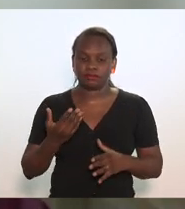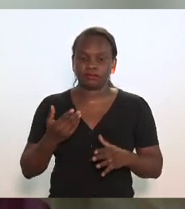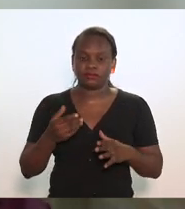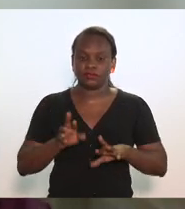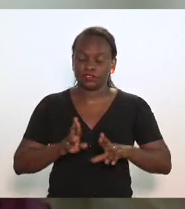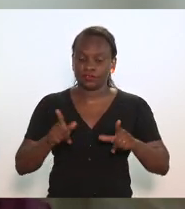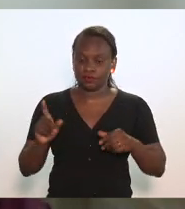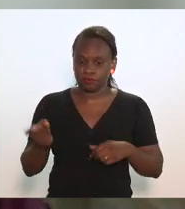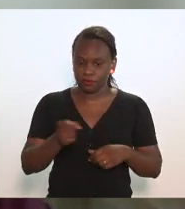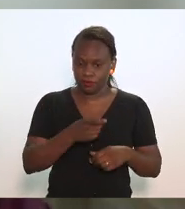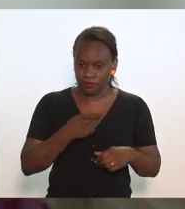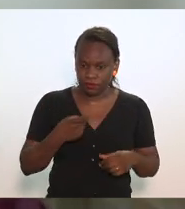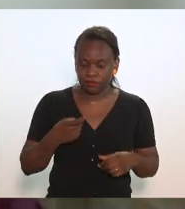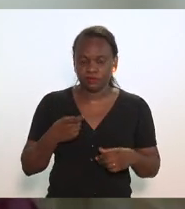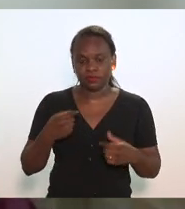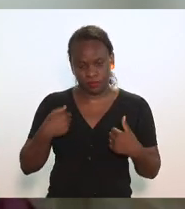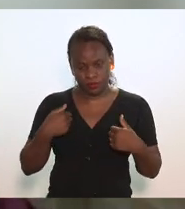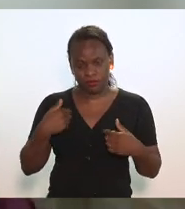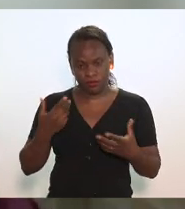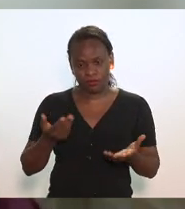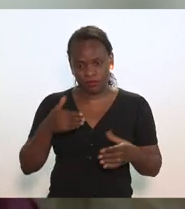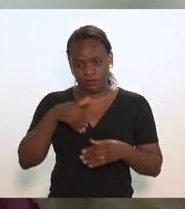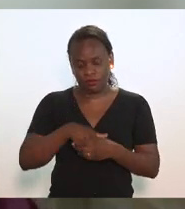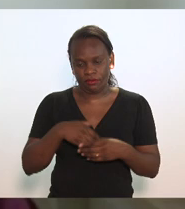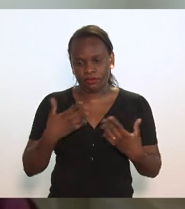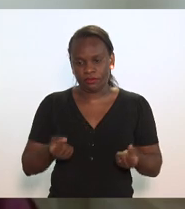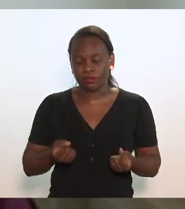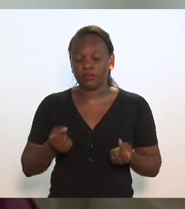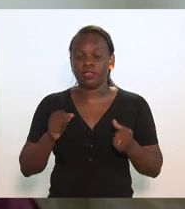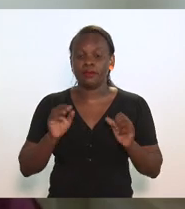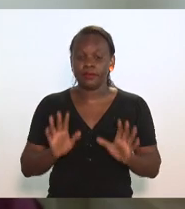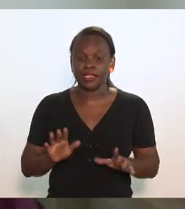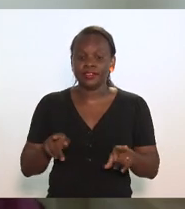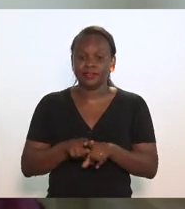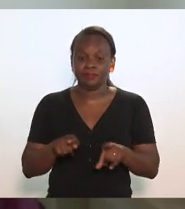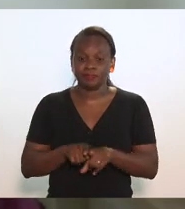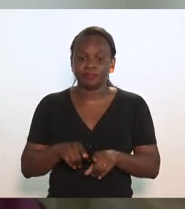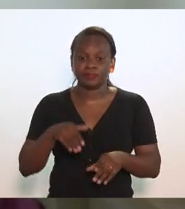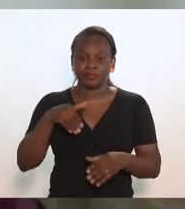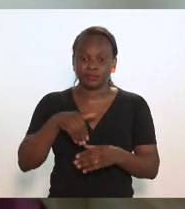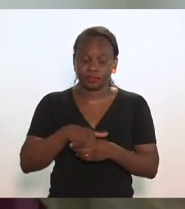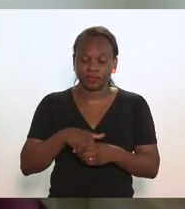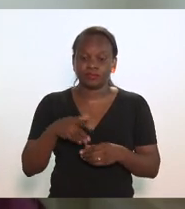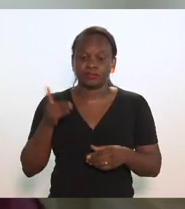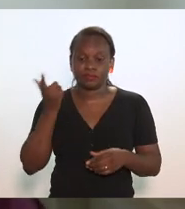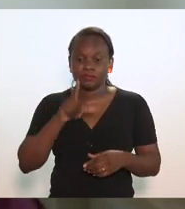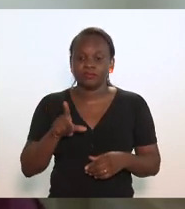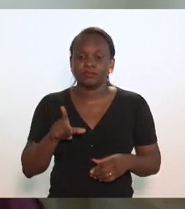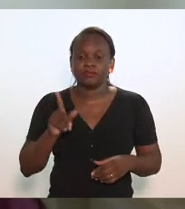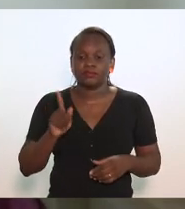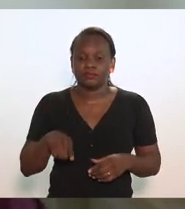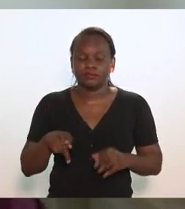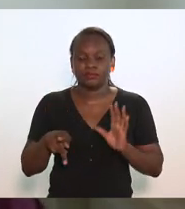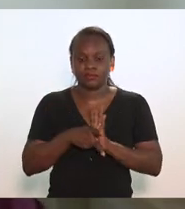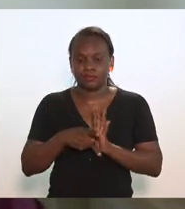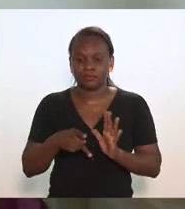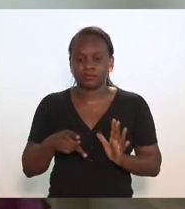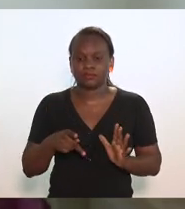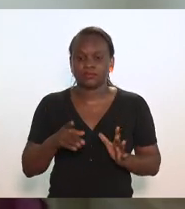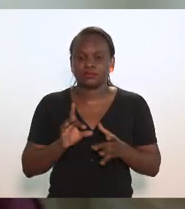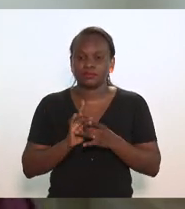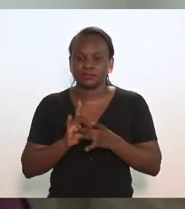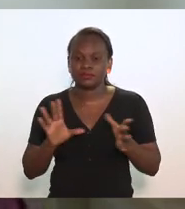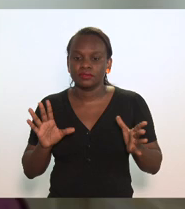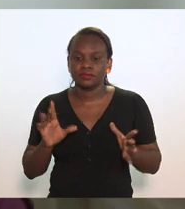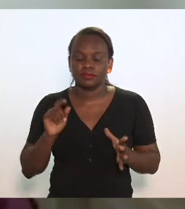diferenciado, que é o meu voto, e o voto da vencedor foi de autorizar